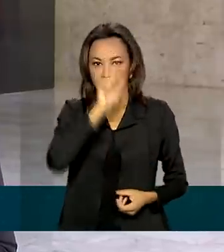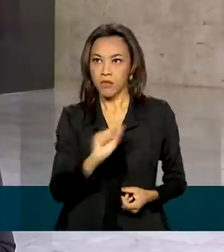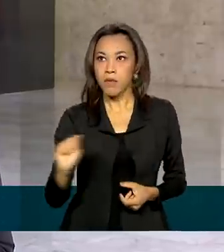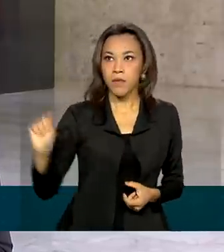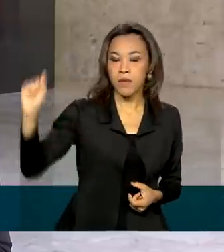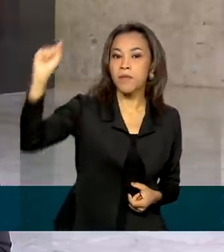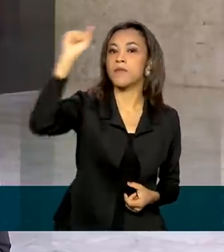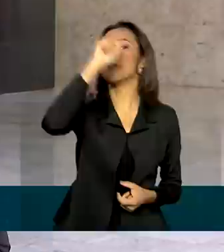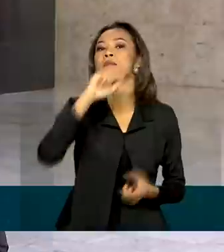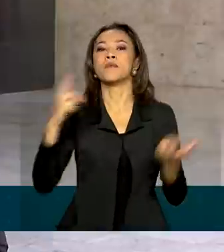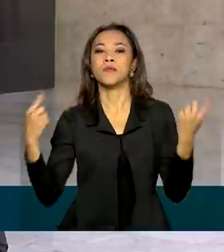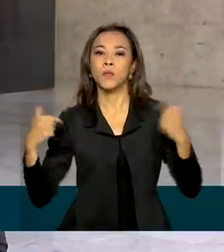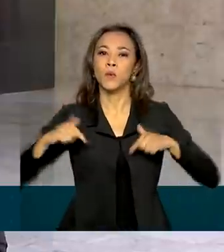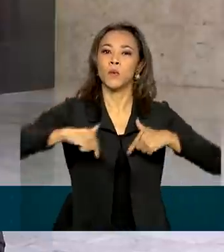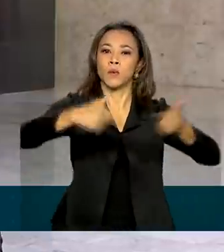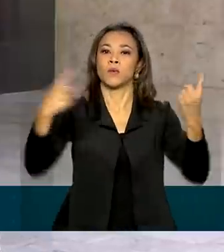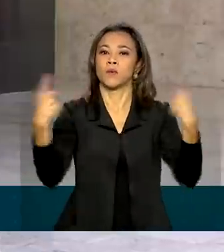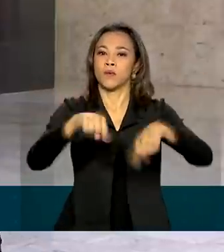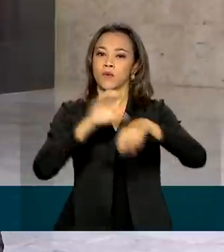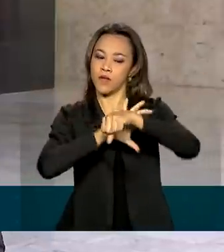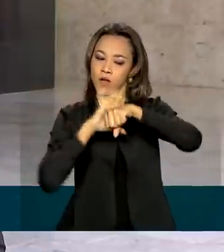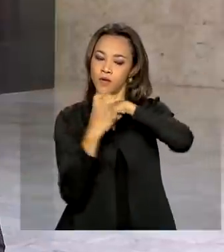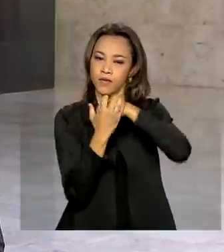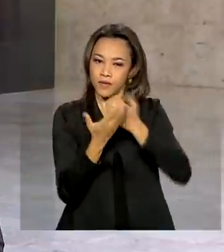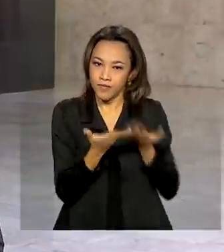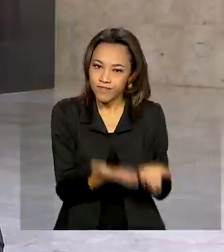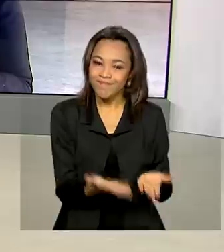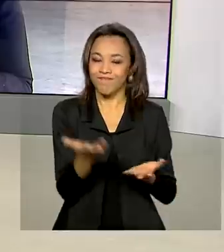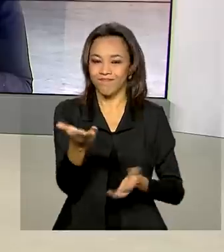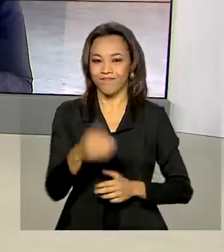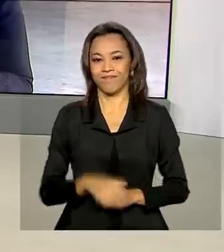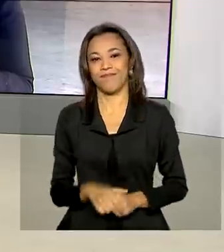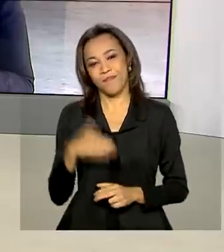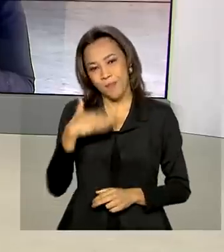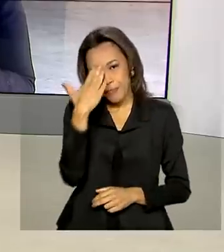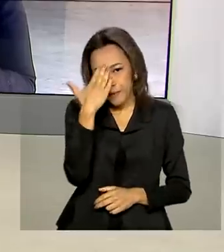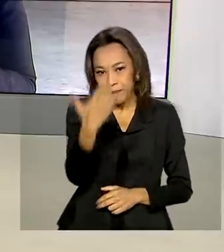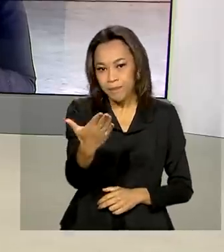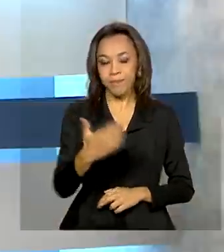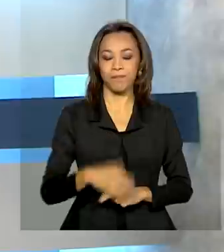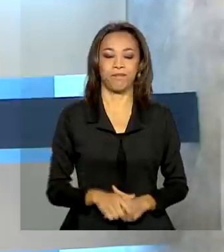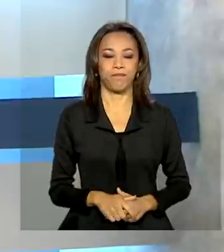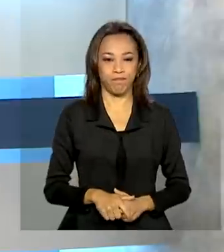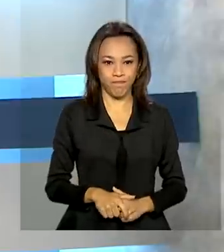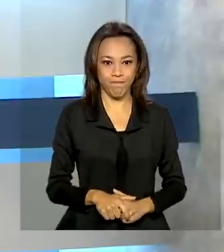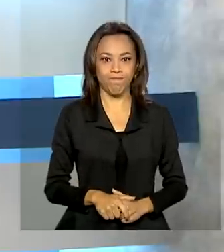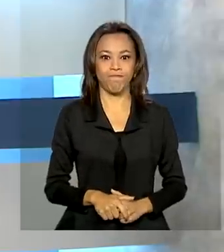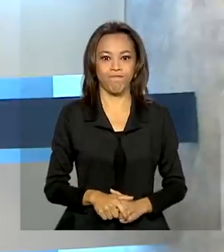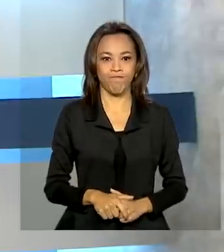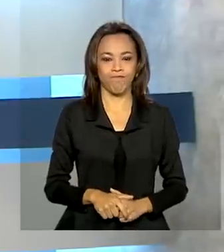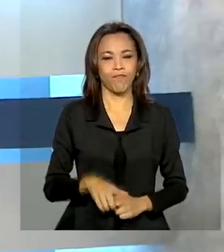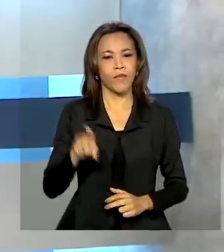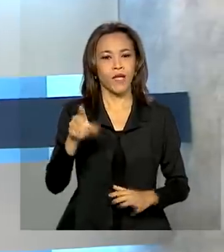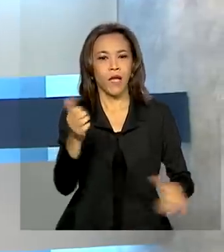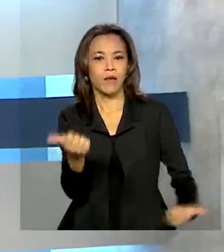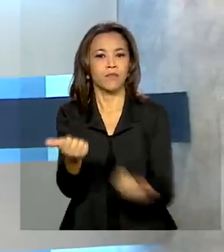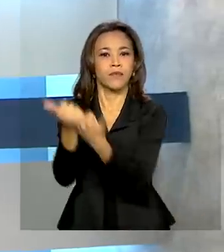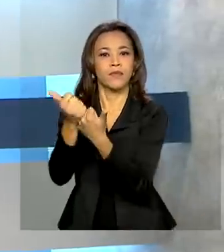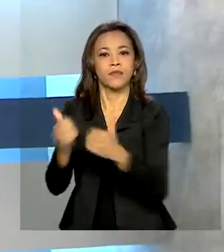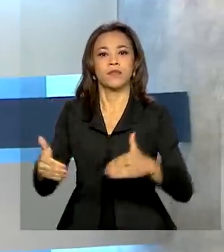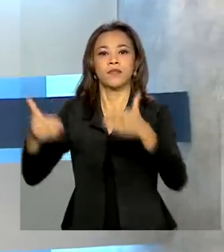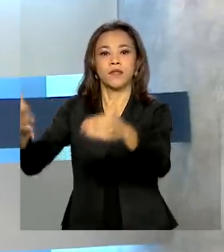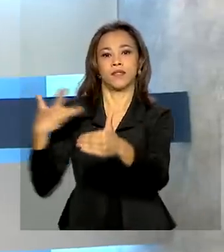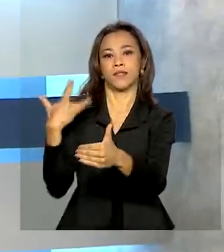à covid-19. Volto com você no estúdio, Manuela. Muito obrigada, Gabriela. Reforço à saúde da